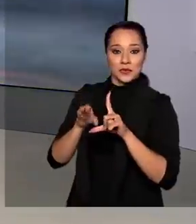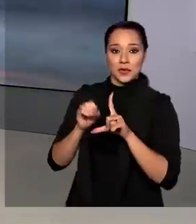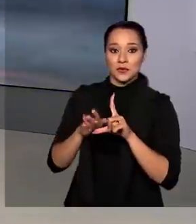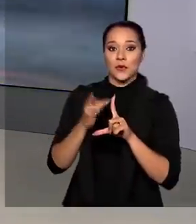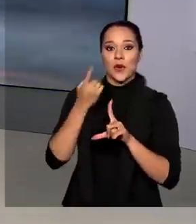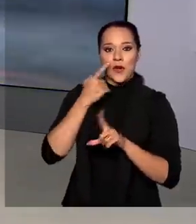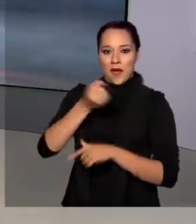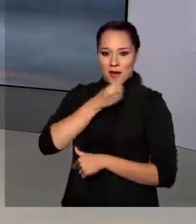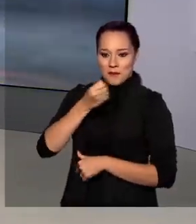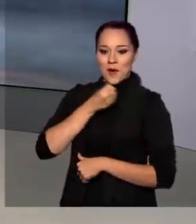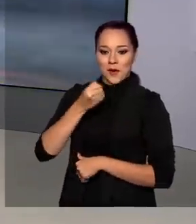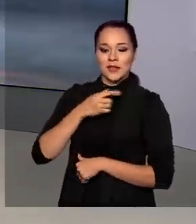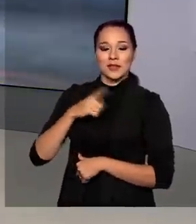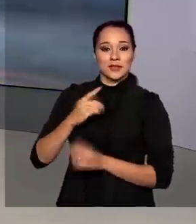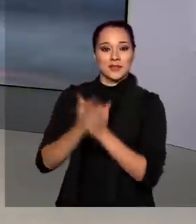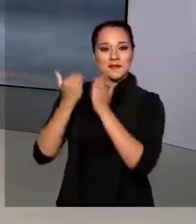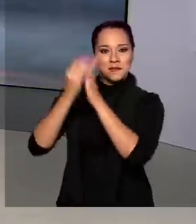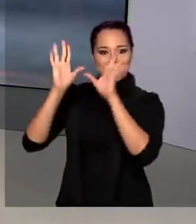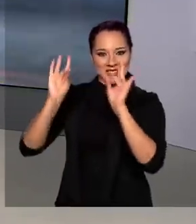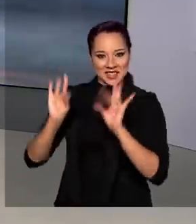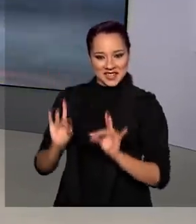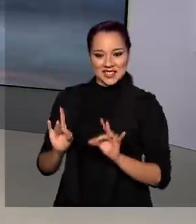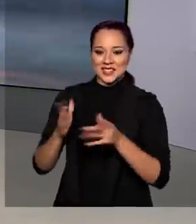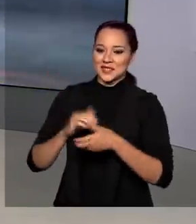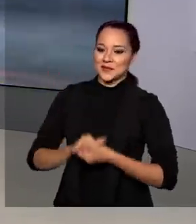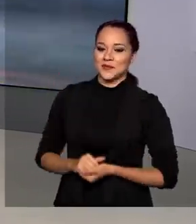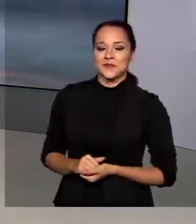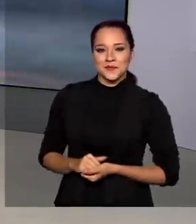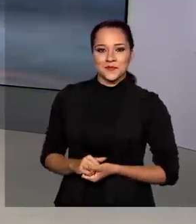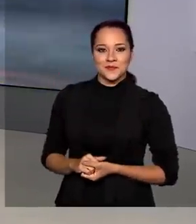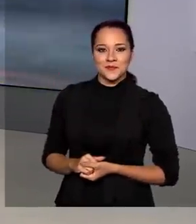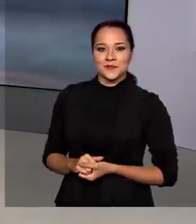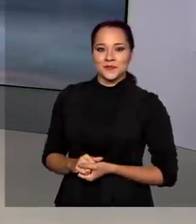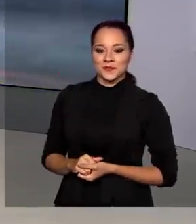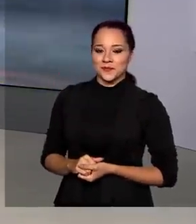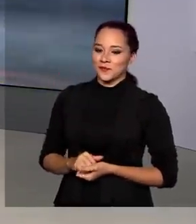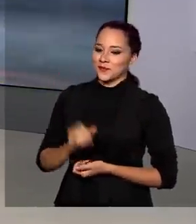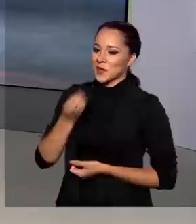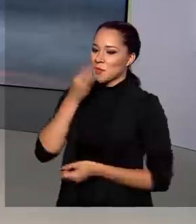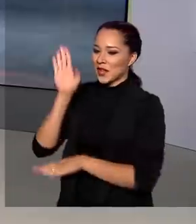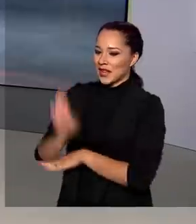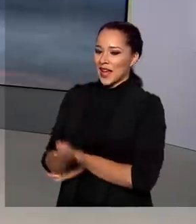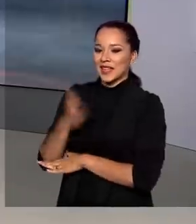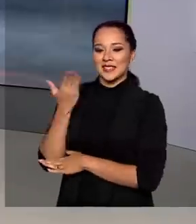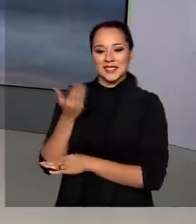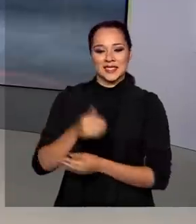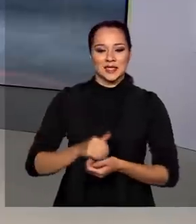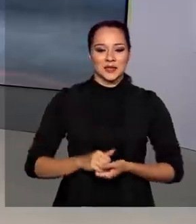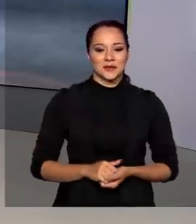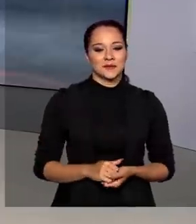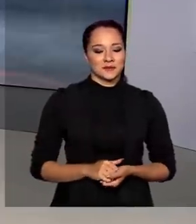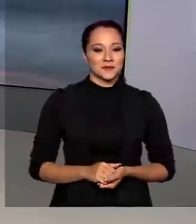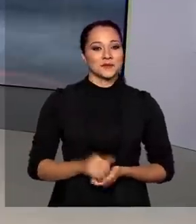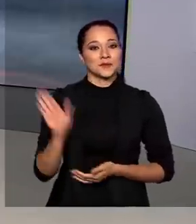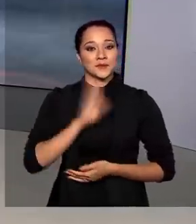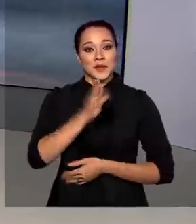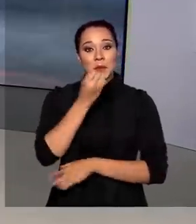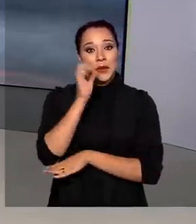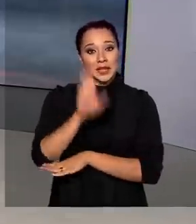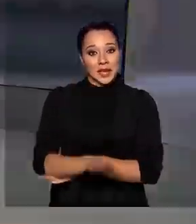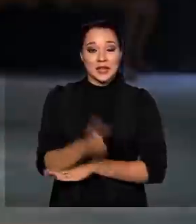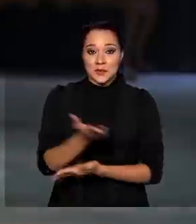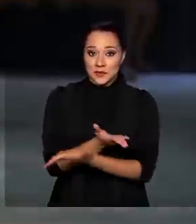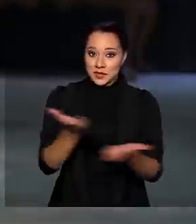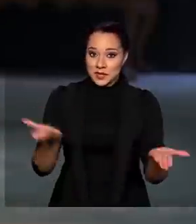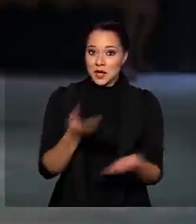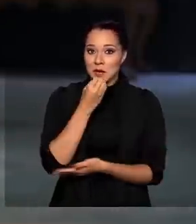onde a repórter Márcia Fernandes tem os detalhes dessas informações. Boa tarde, Márcia. Oi, Lilian. Boa tarde pra você,